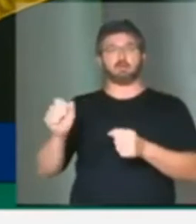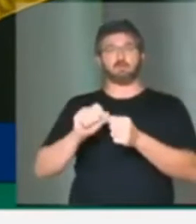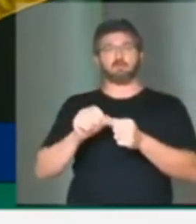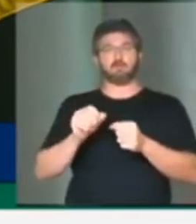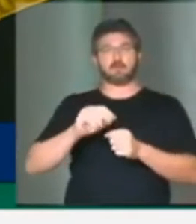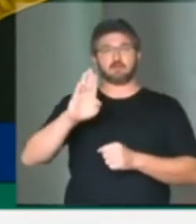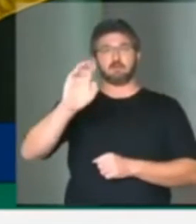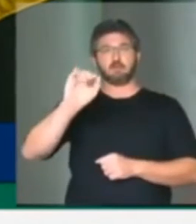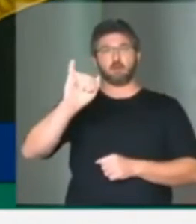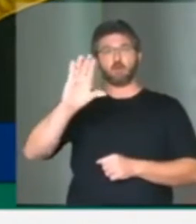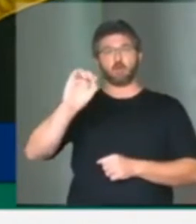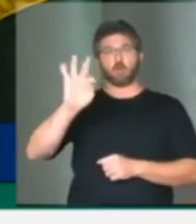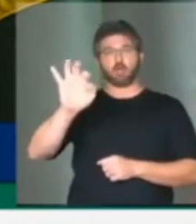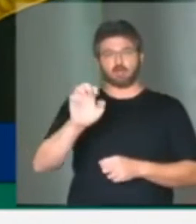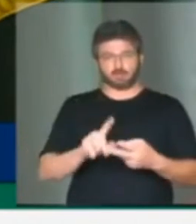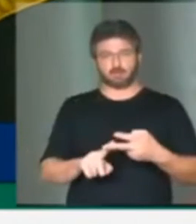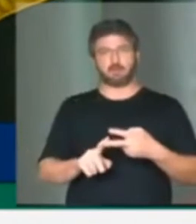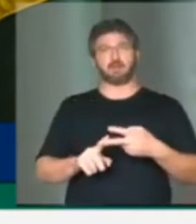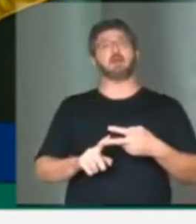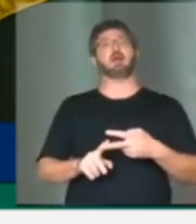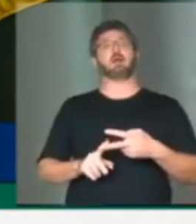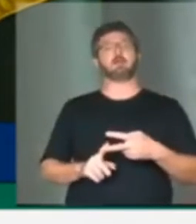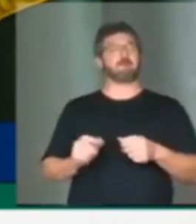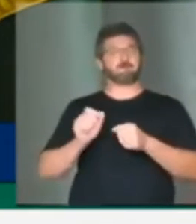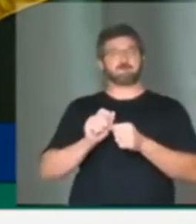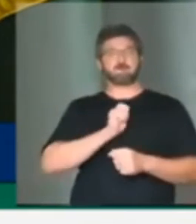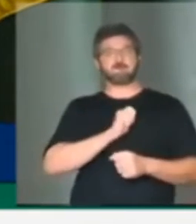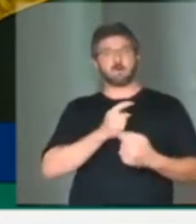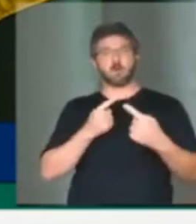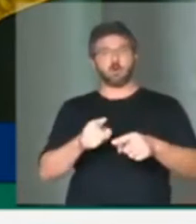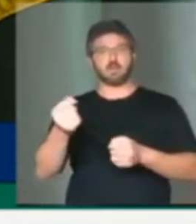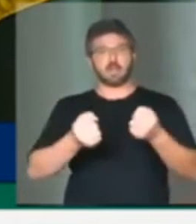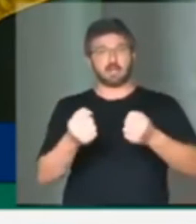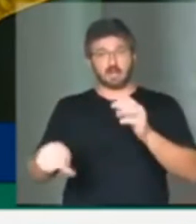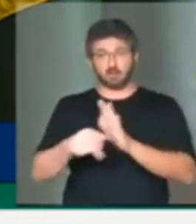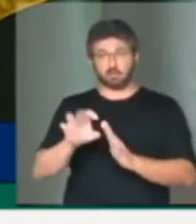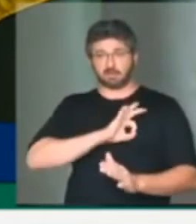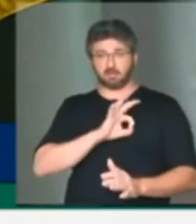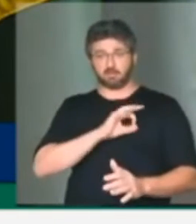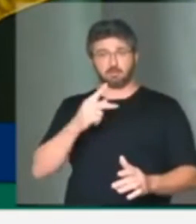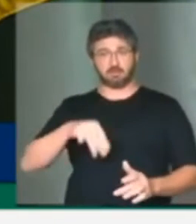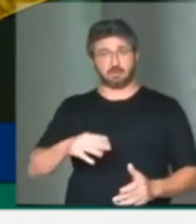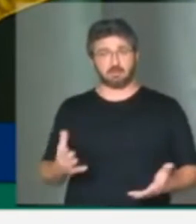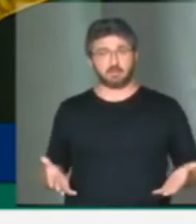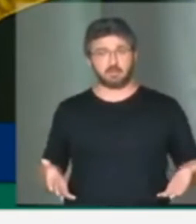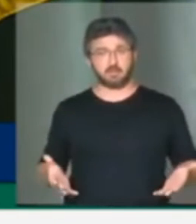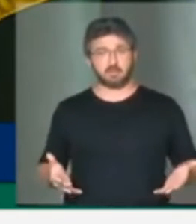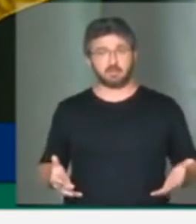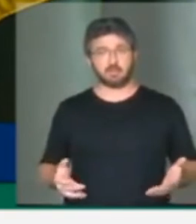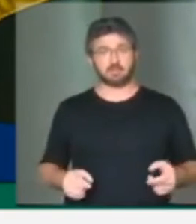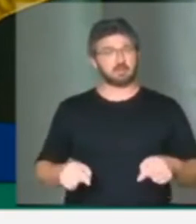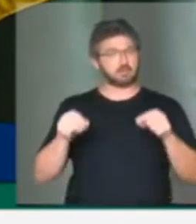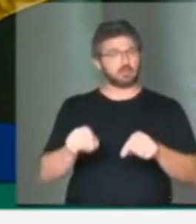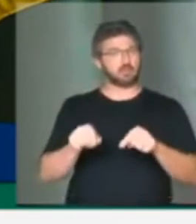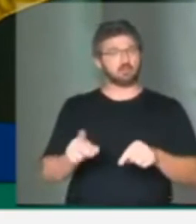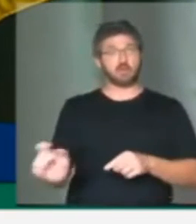o boicote e atentaram contra veículos da própria polícia militar. Isso é um